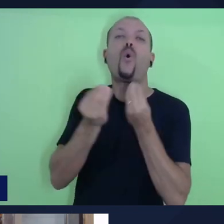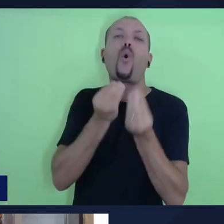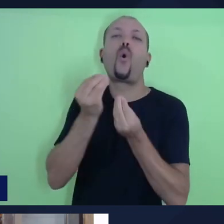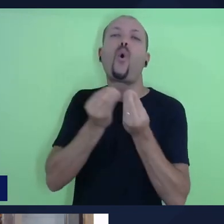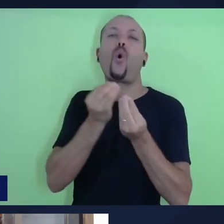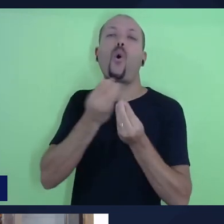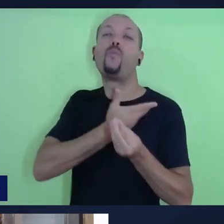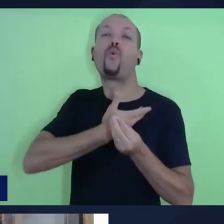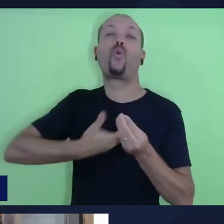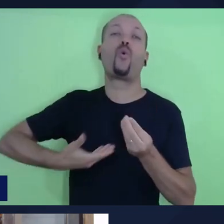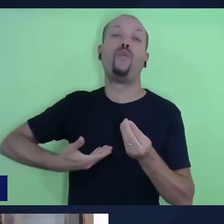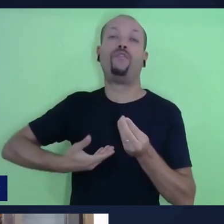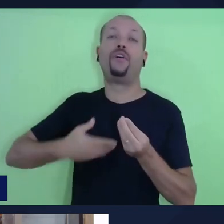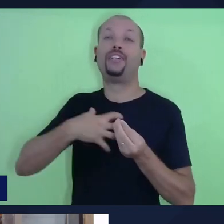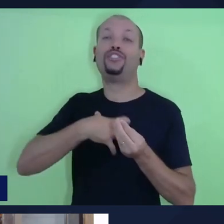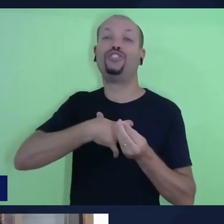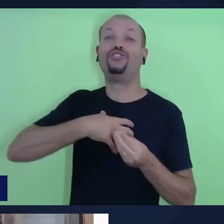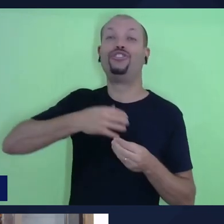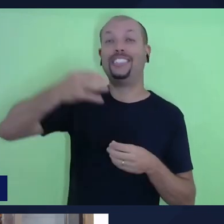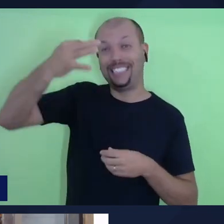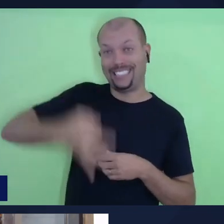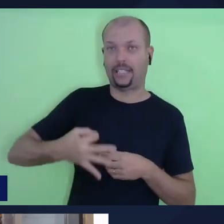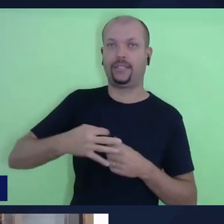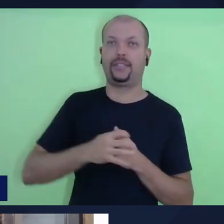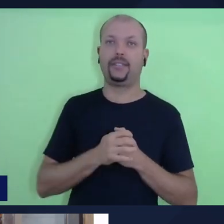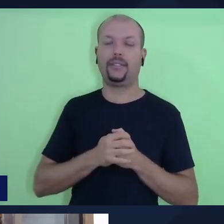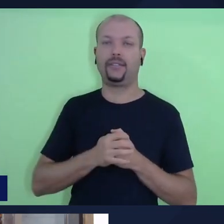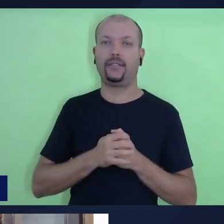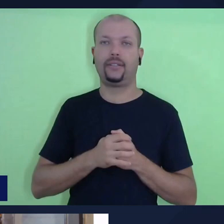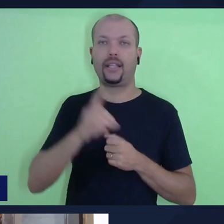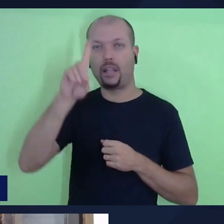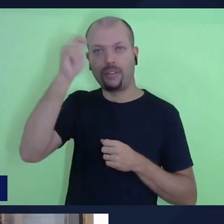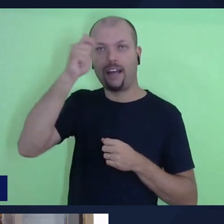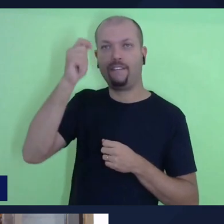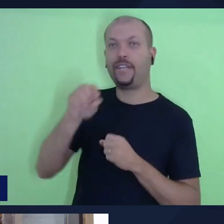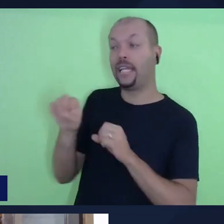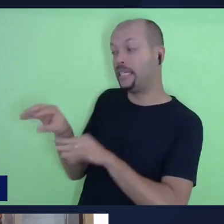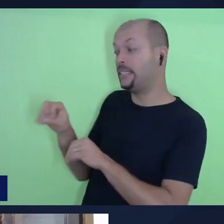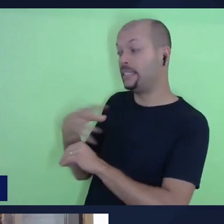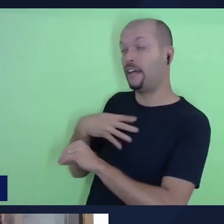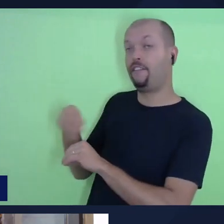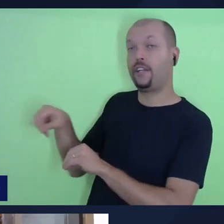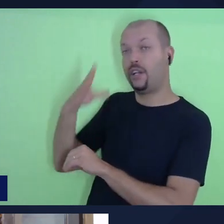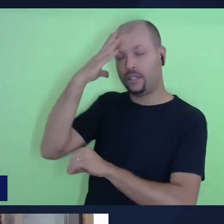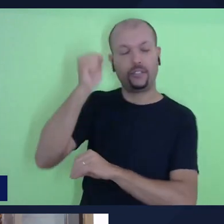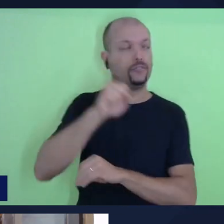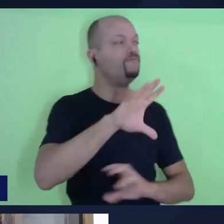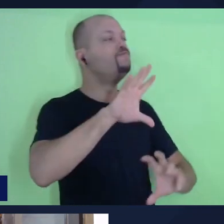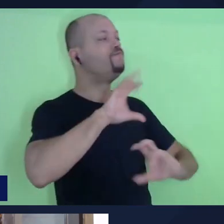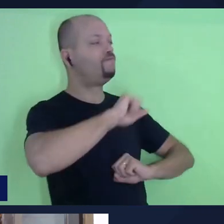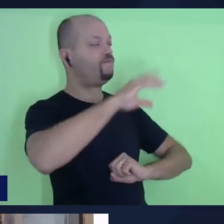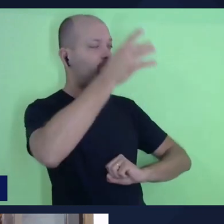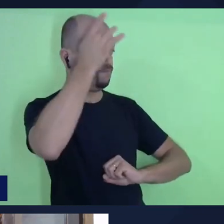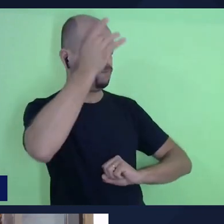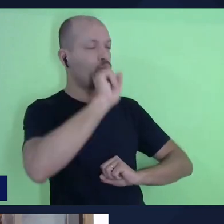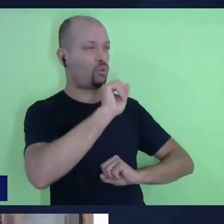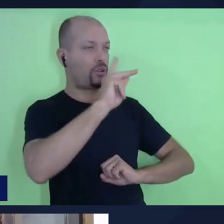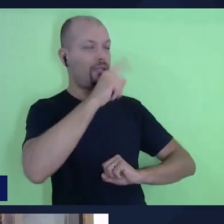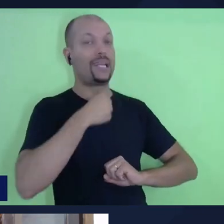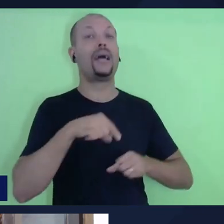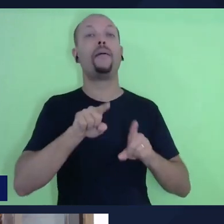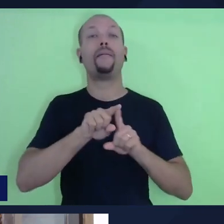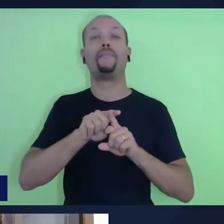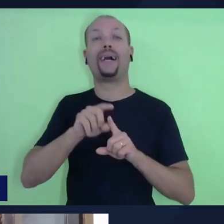povo de forma adequada. Parece que são princípios que Davi vai deixando para os seus filhos. E quando ele chega nesse momento, isso nos